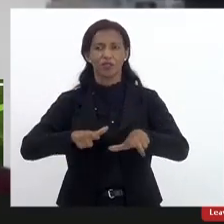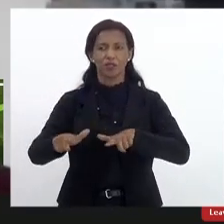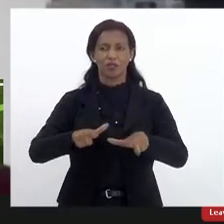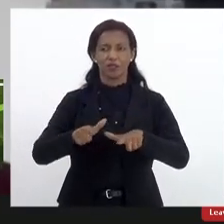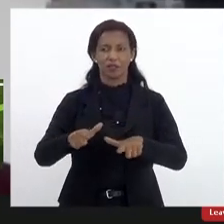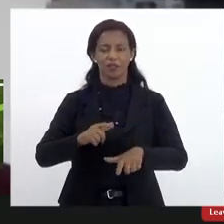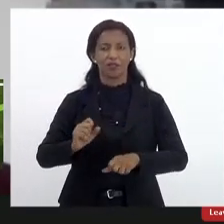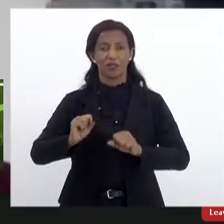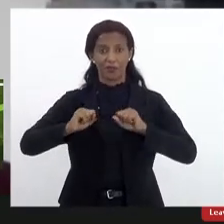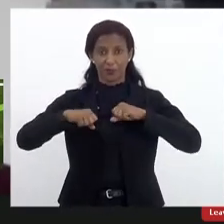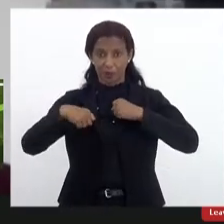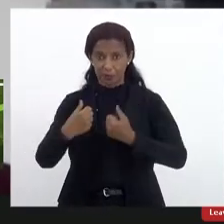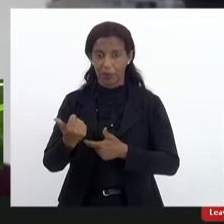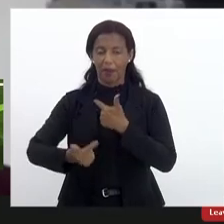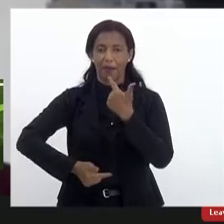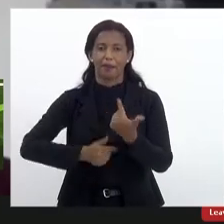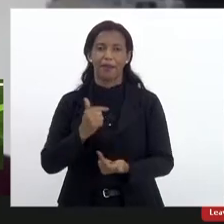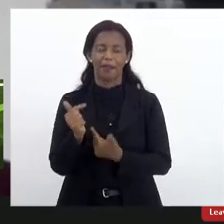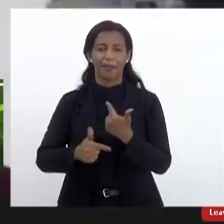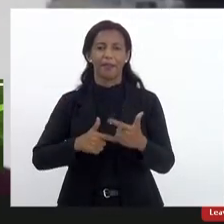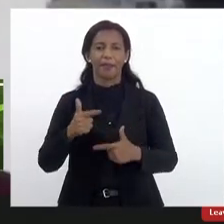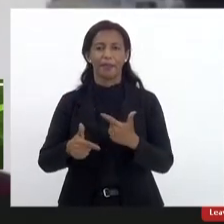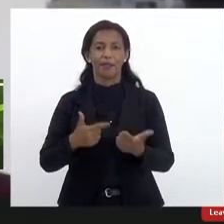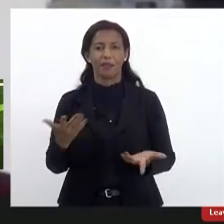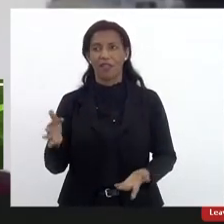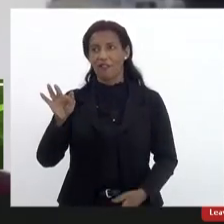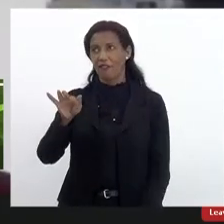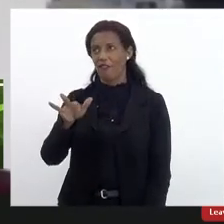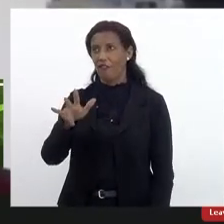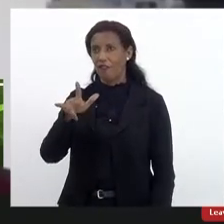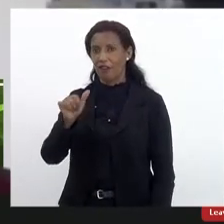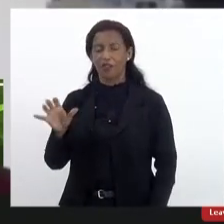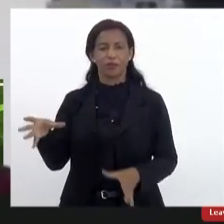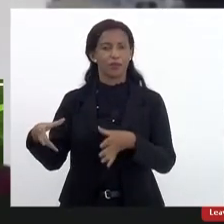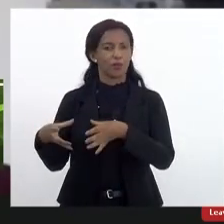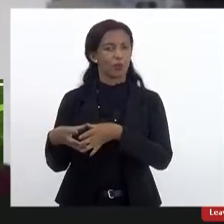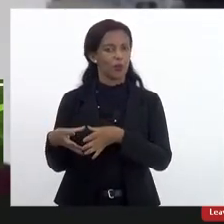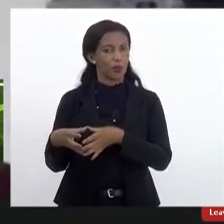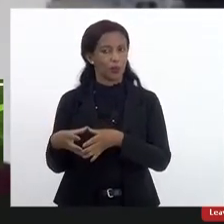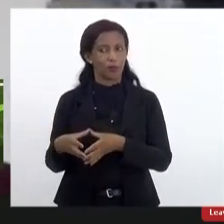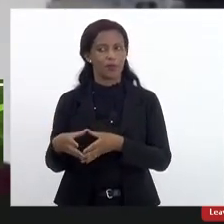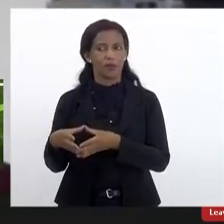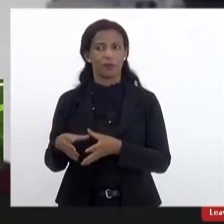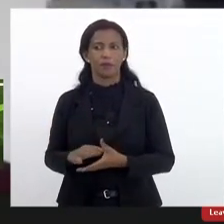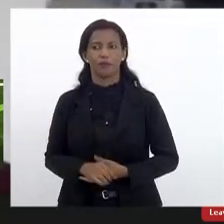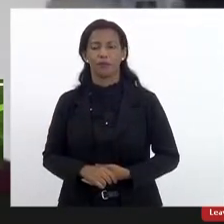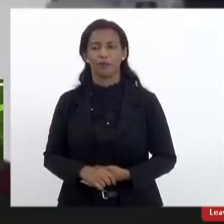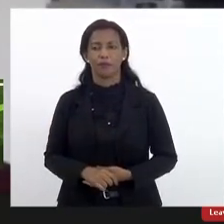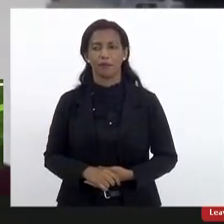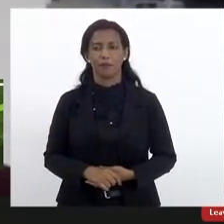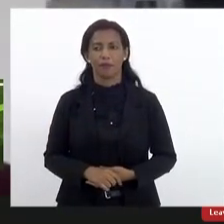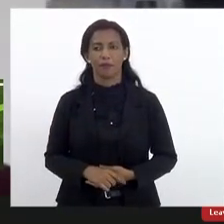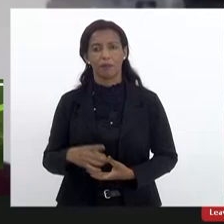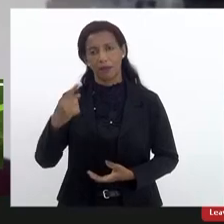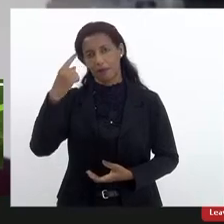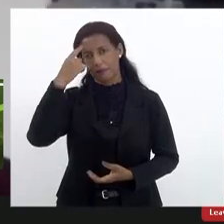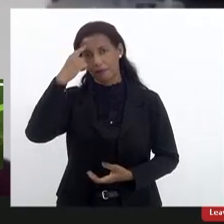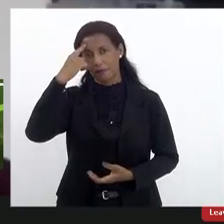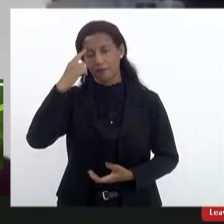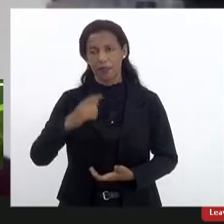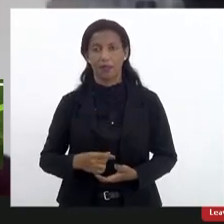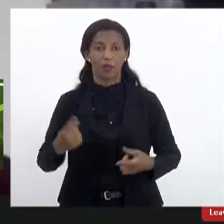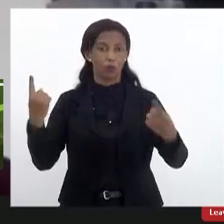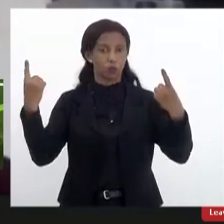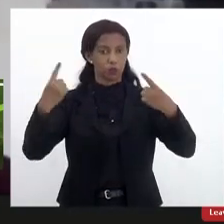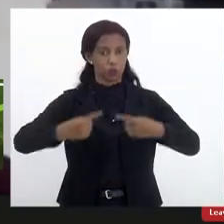tem dado batalha enorme Fátima na comissão para justamente pensar os